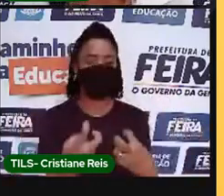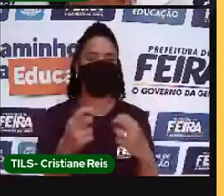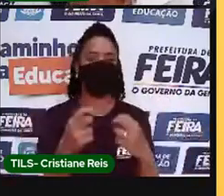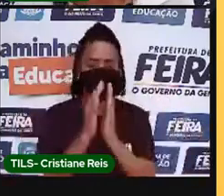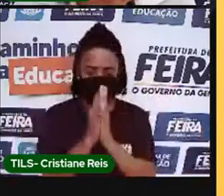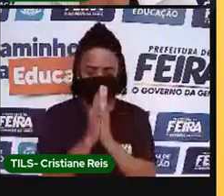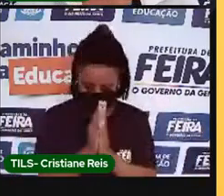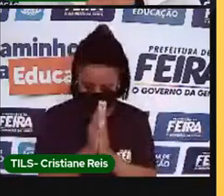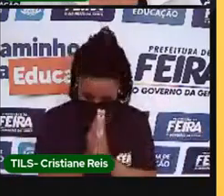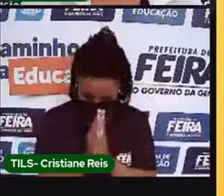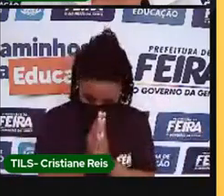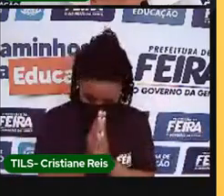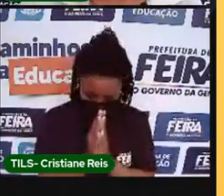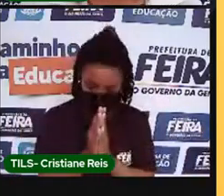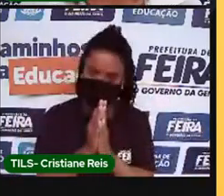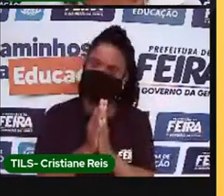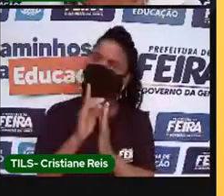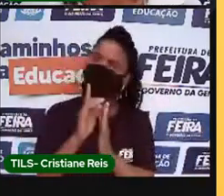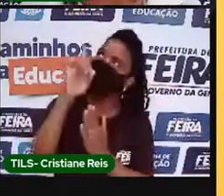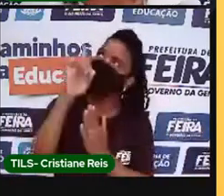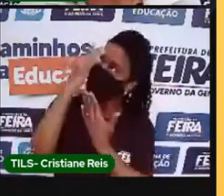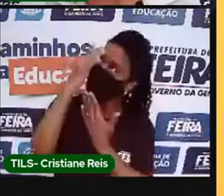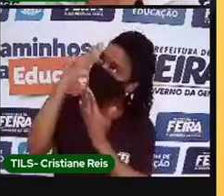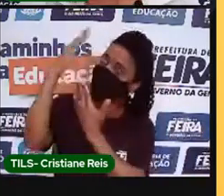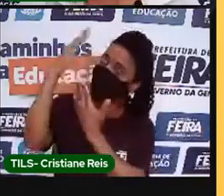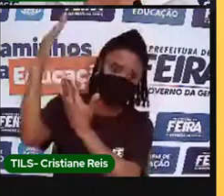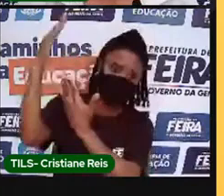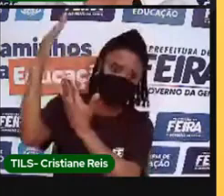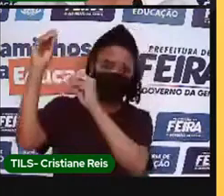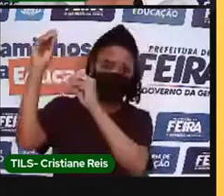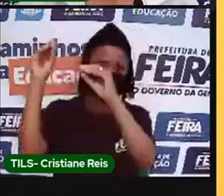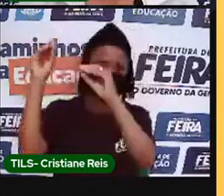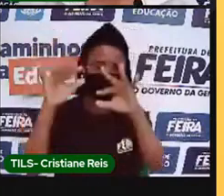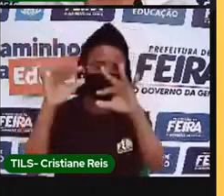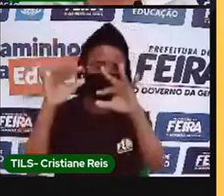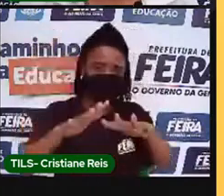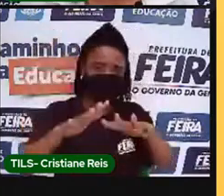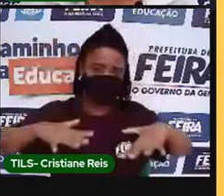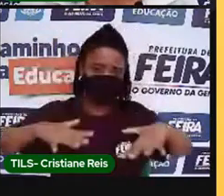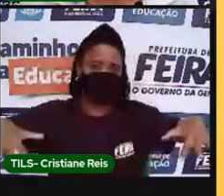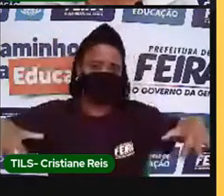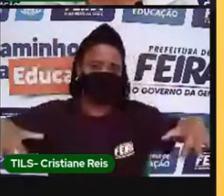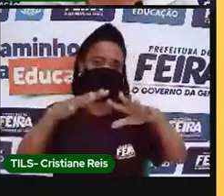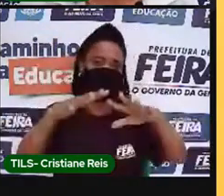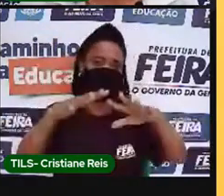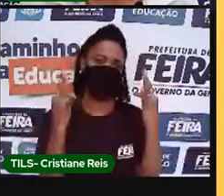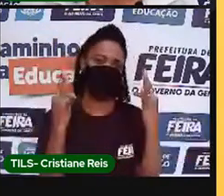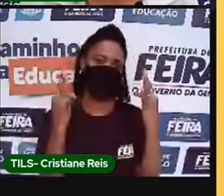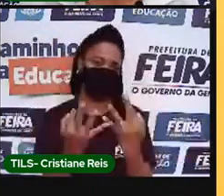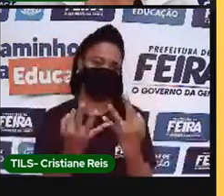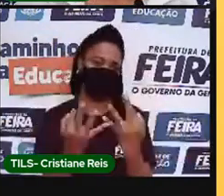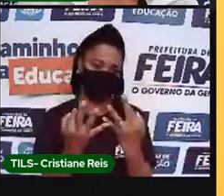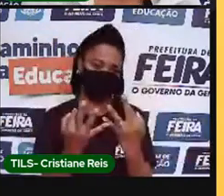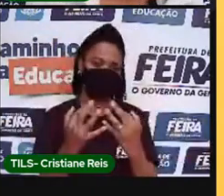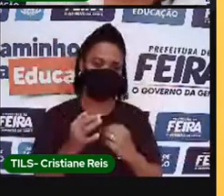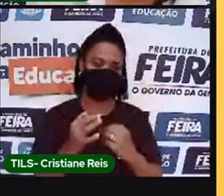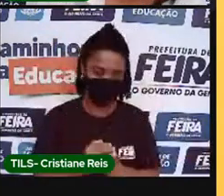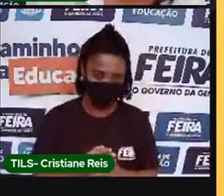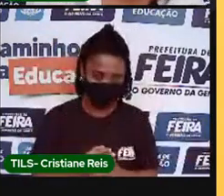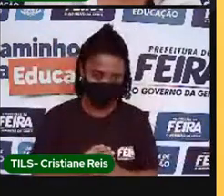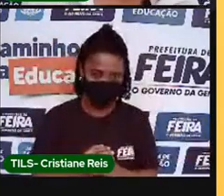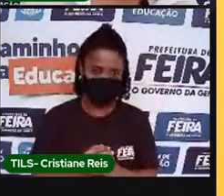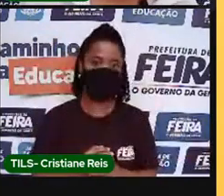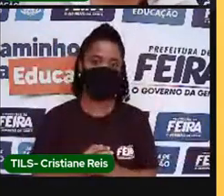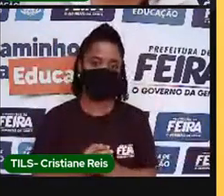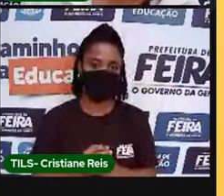a Deus por todas as bênçãos advindas a seus familiares. E finalmente,